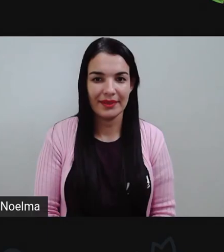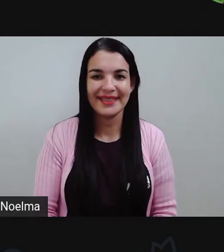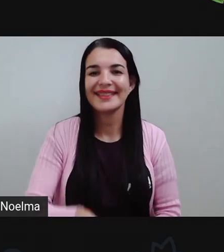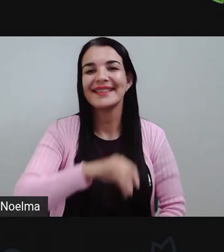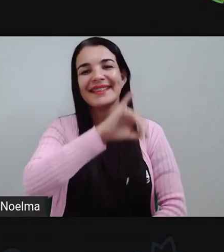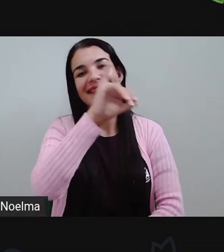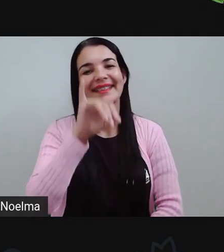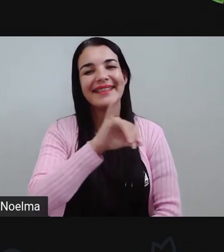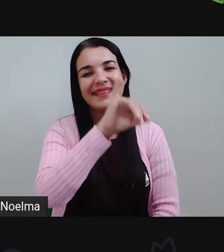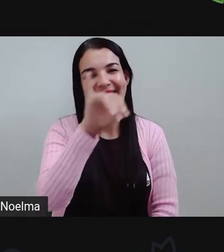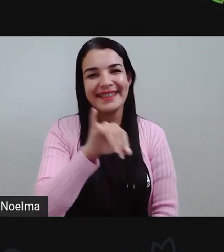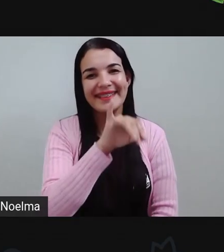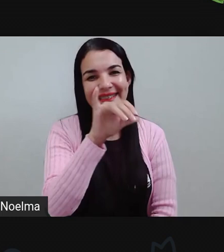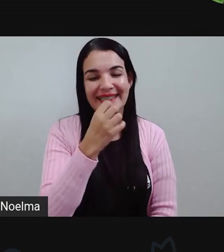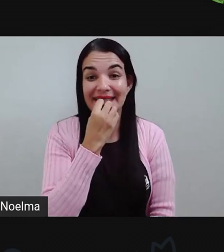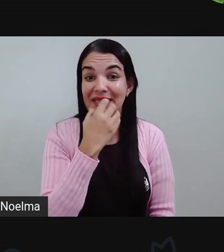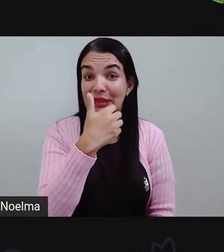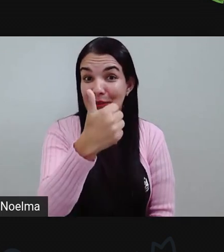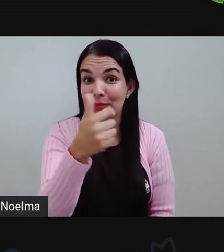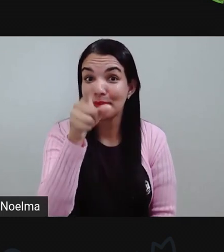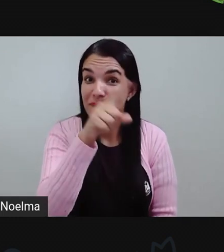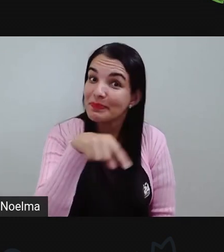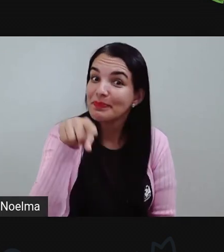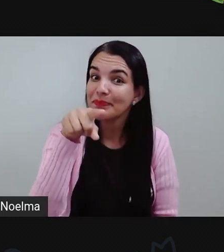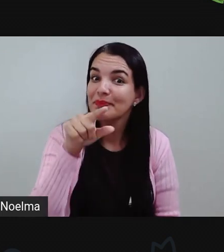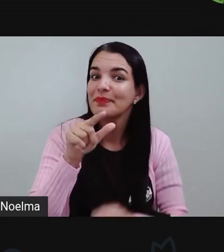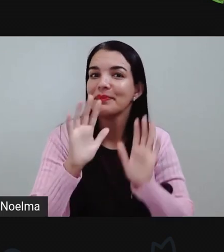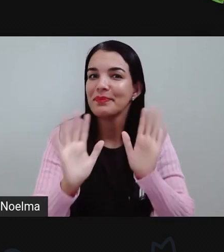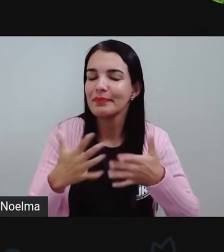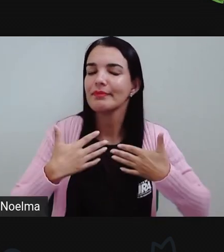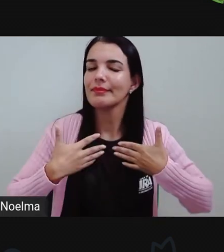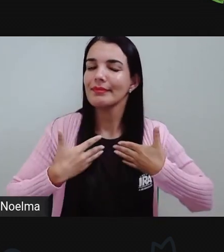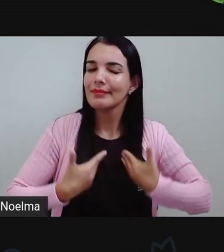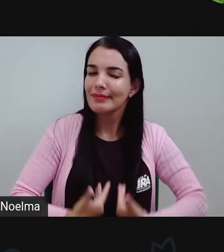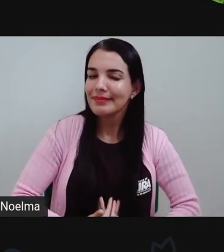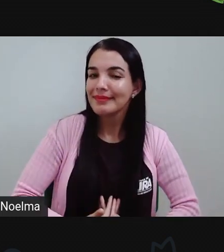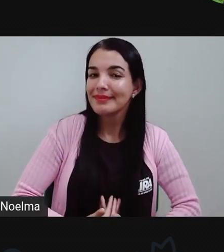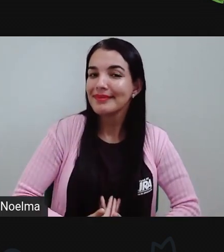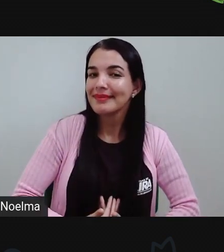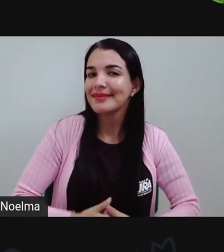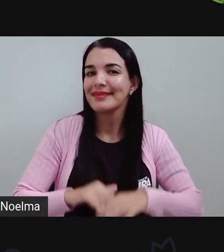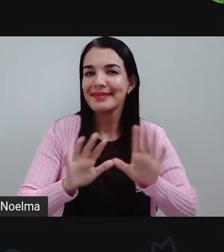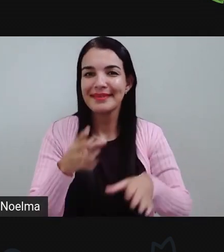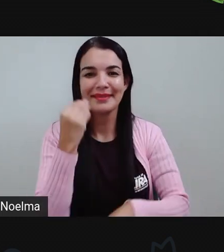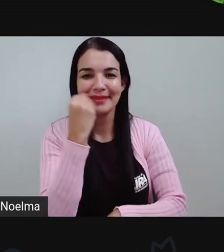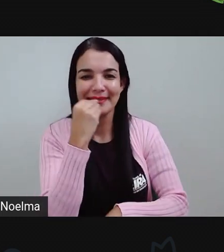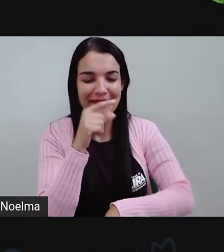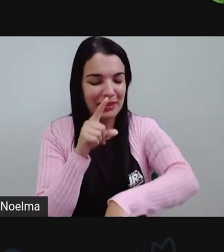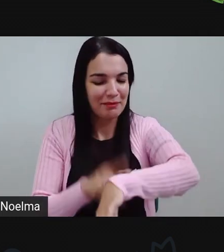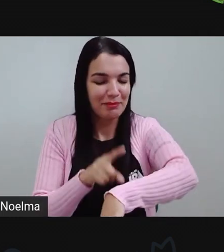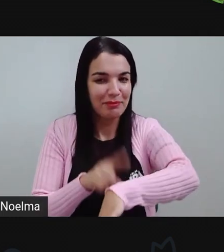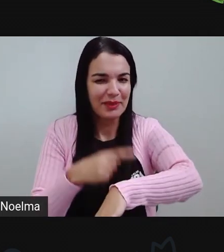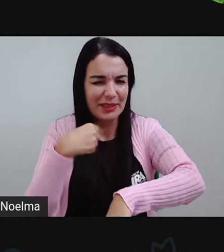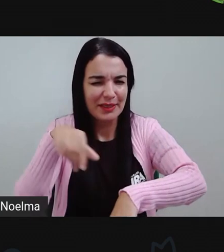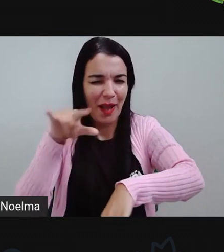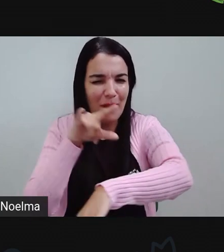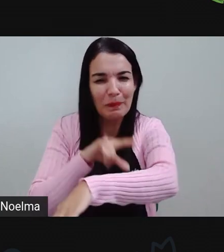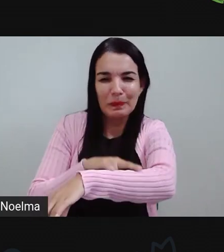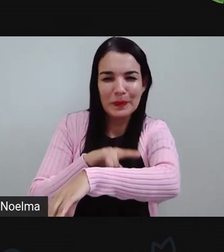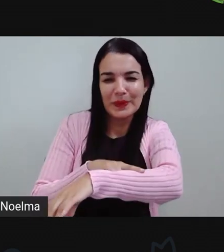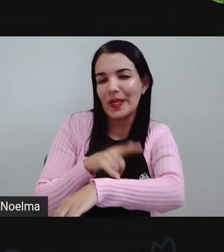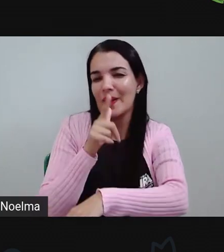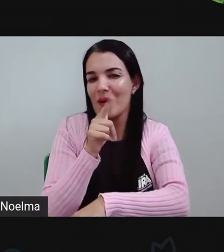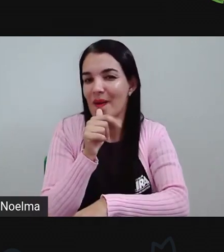Olá, amores! E aí, tudo bem com vocês? Descansados? Já aproveitaram esse tempinho, já foram ao banheiro,